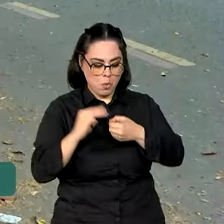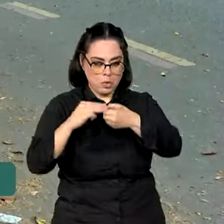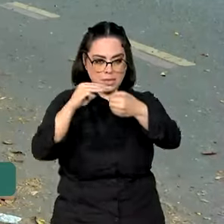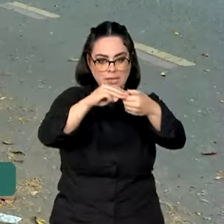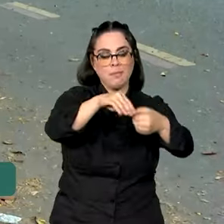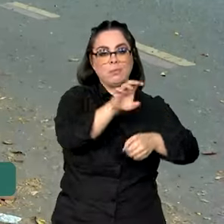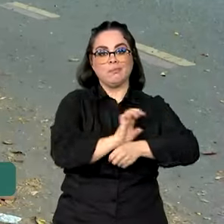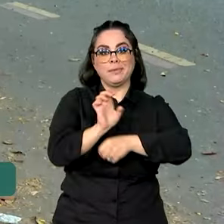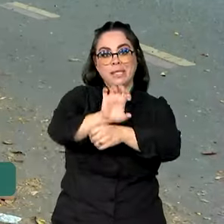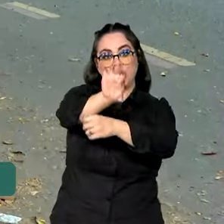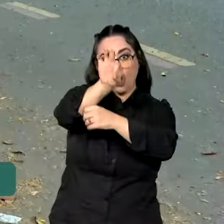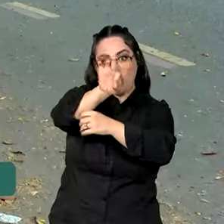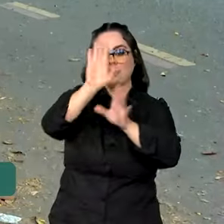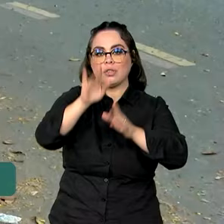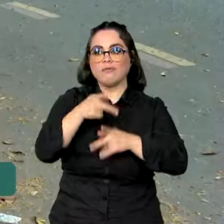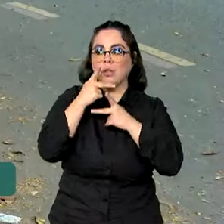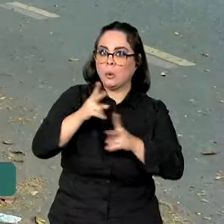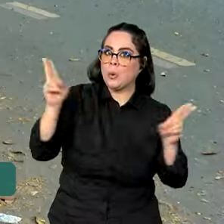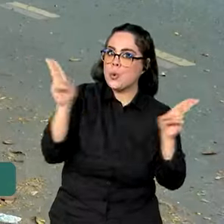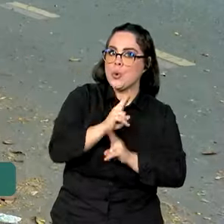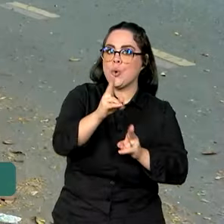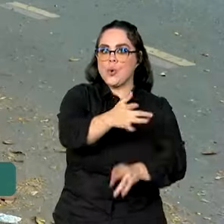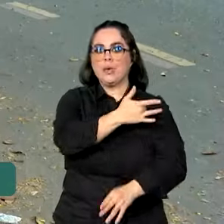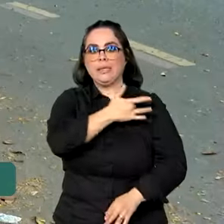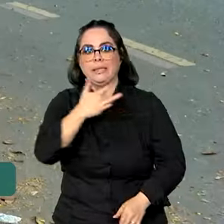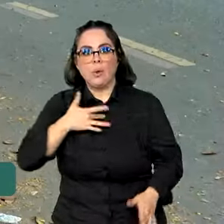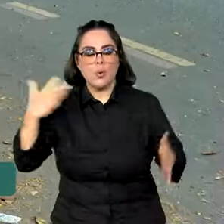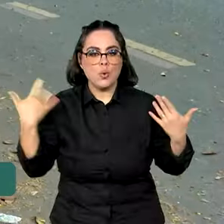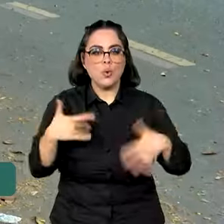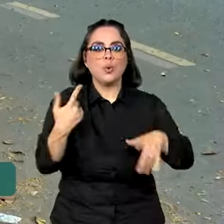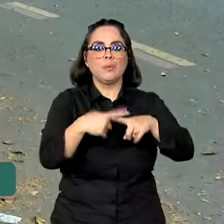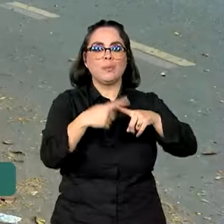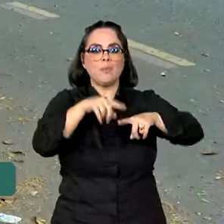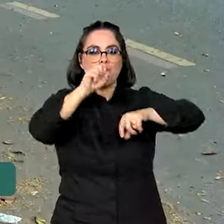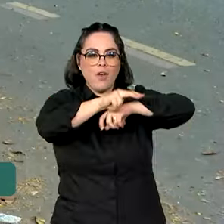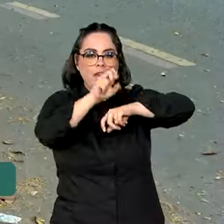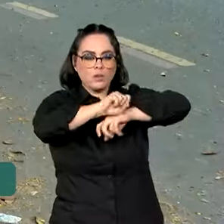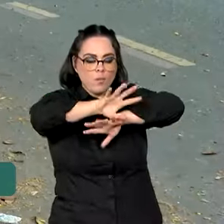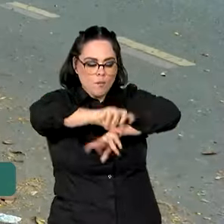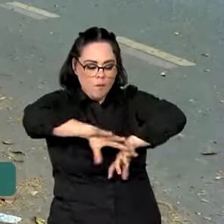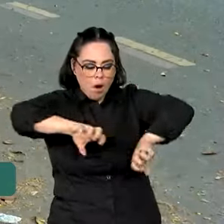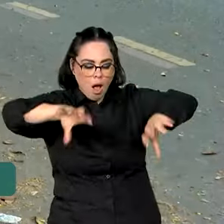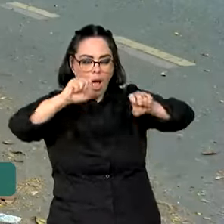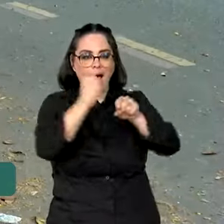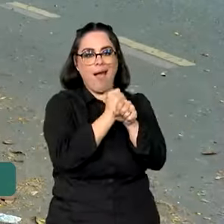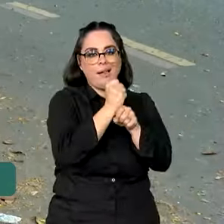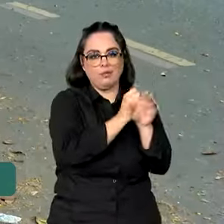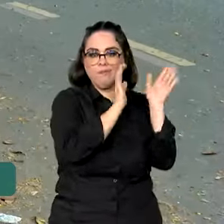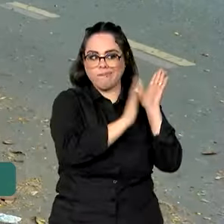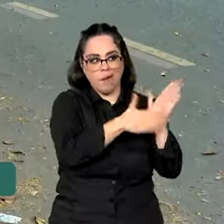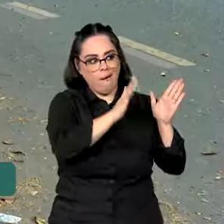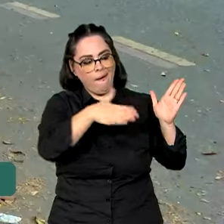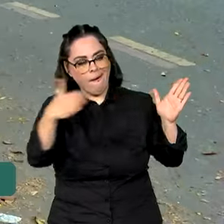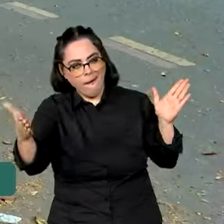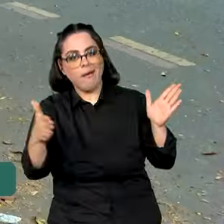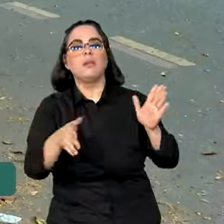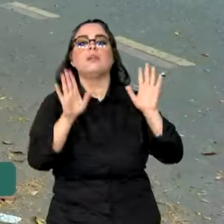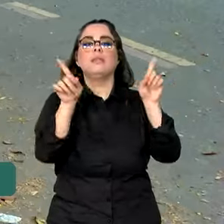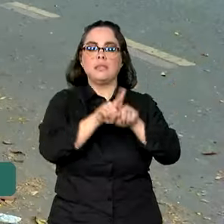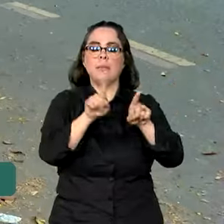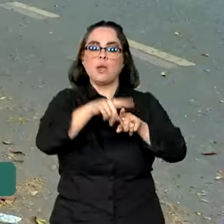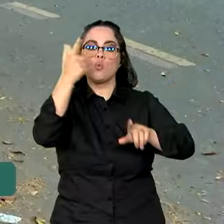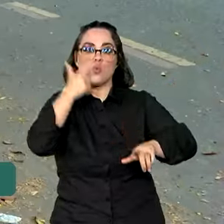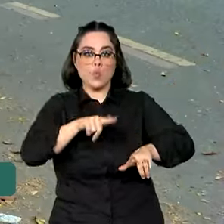decretaram situação de emergência em saúde pública por arboviroses ao longo de 2024 e receberam reforço